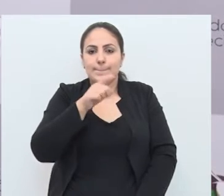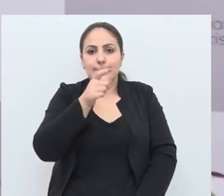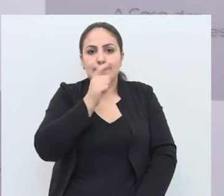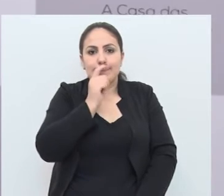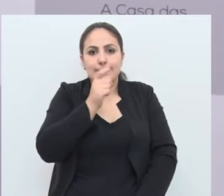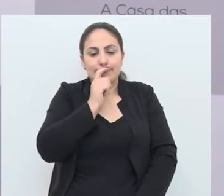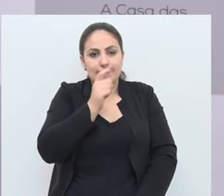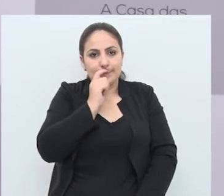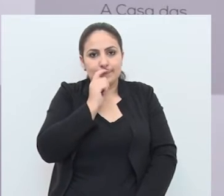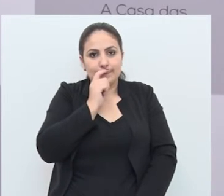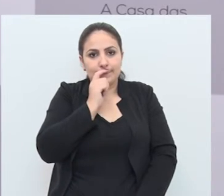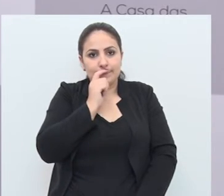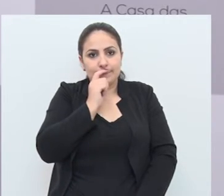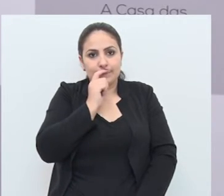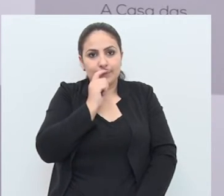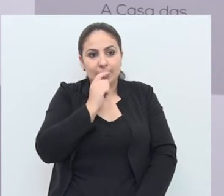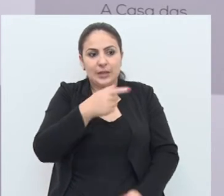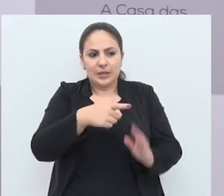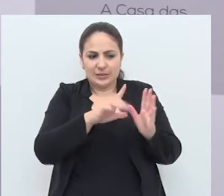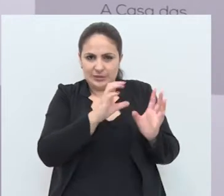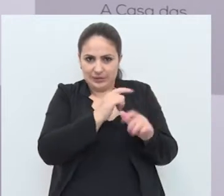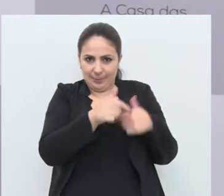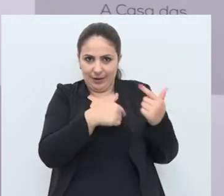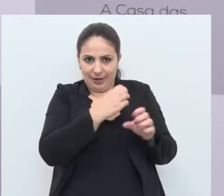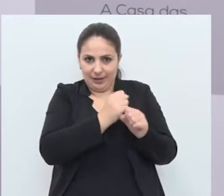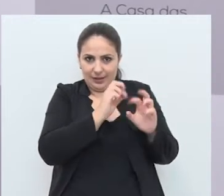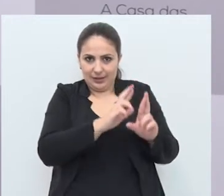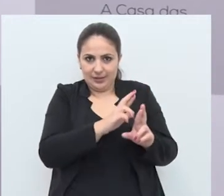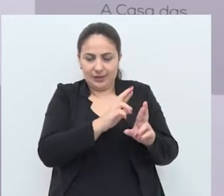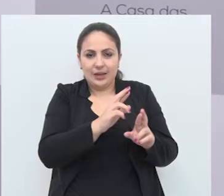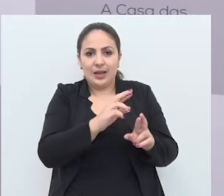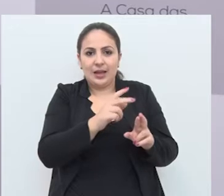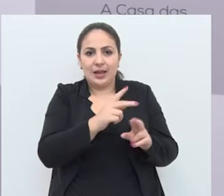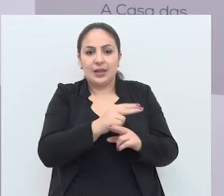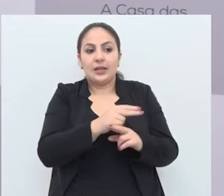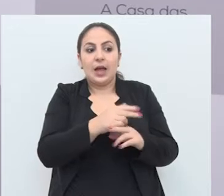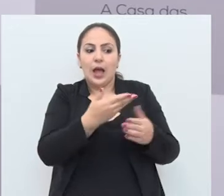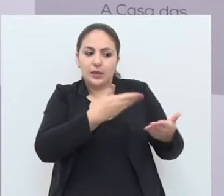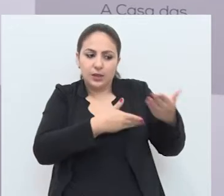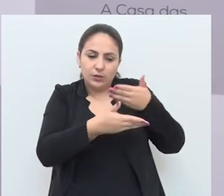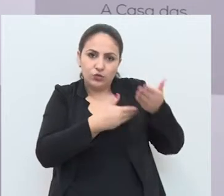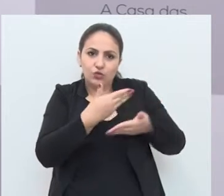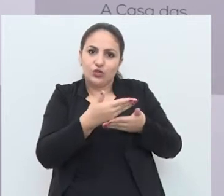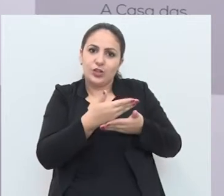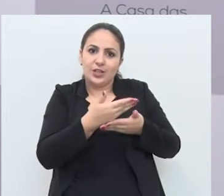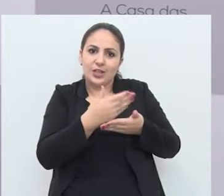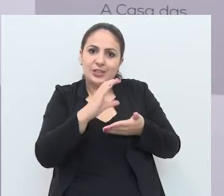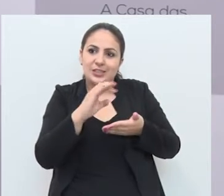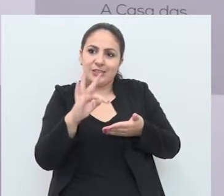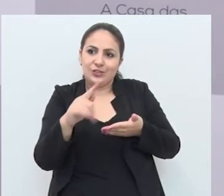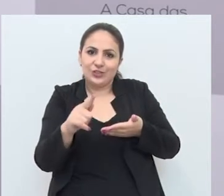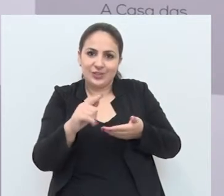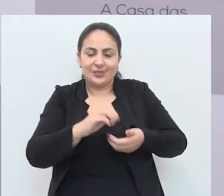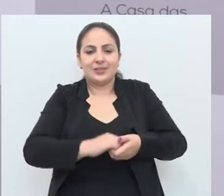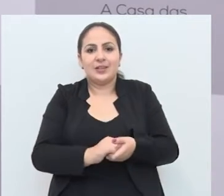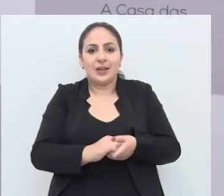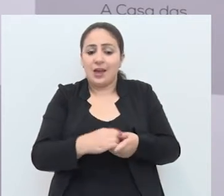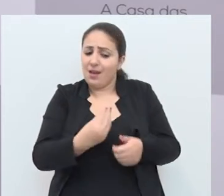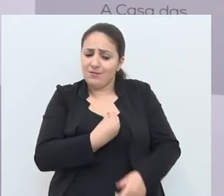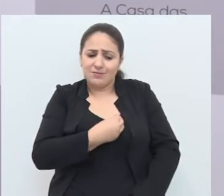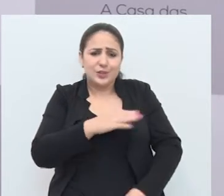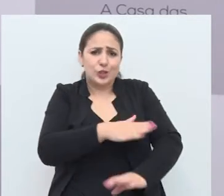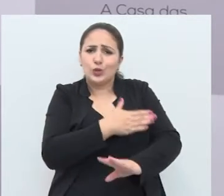era tesoureiro, entendeu? E também atendia a porta do CTG, entendeu? Então, a vida